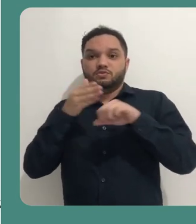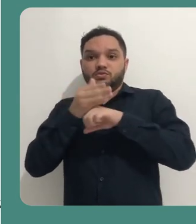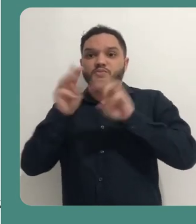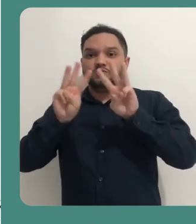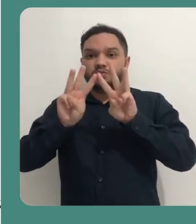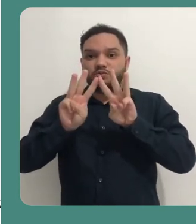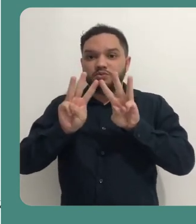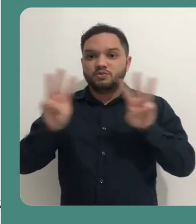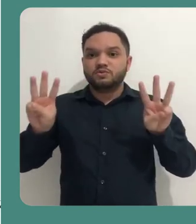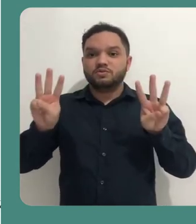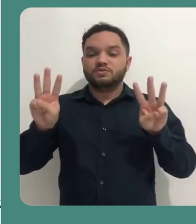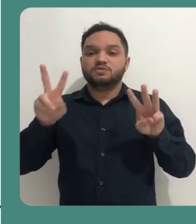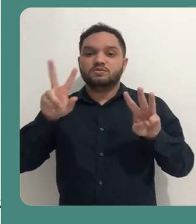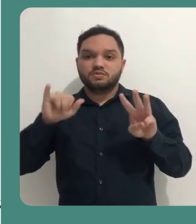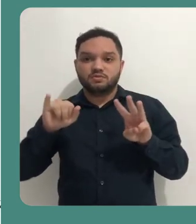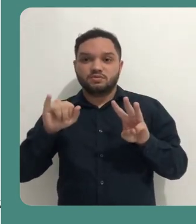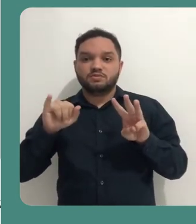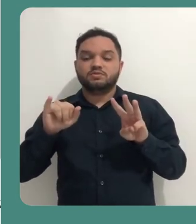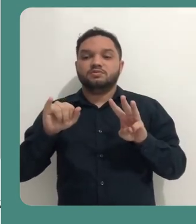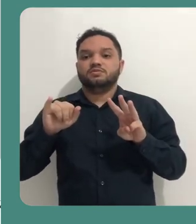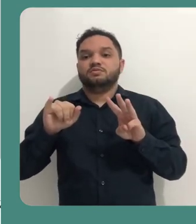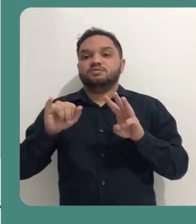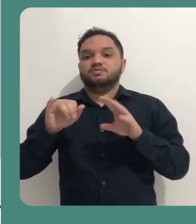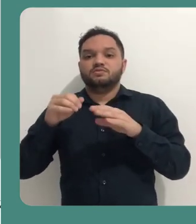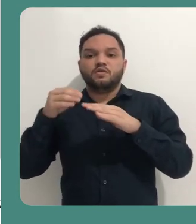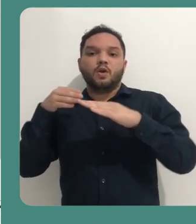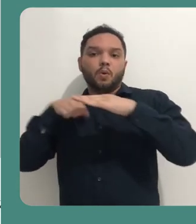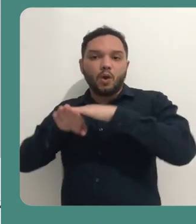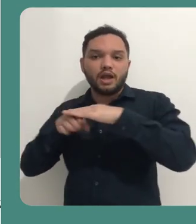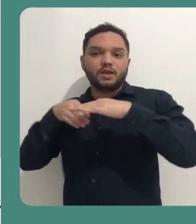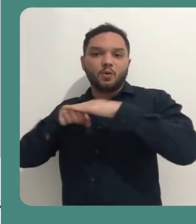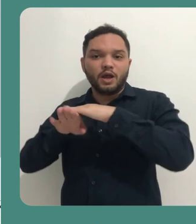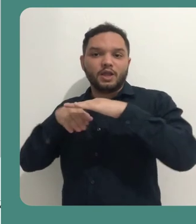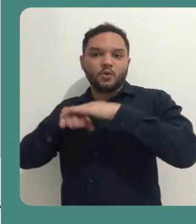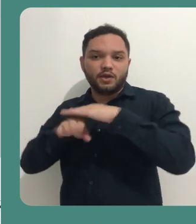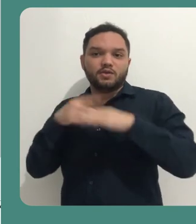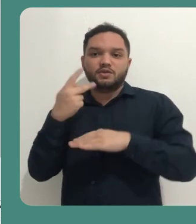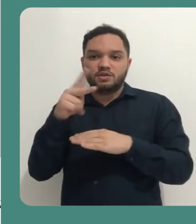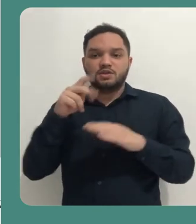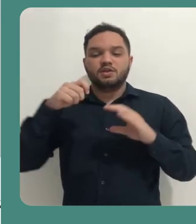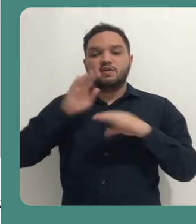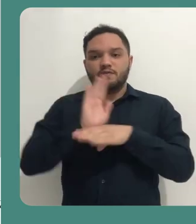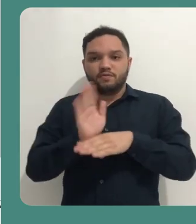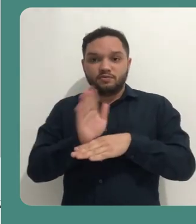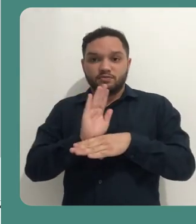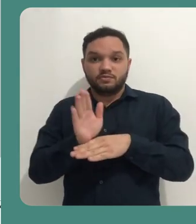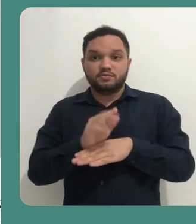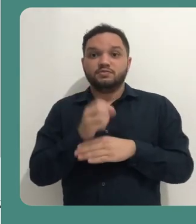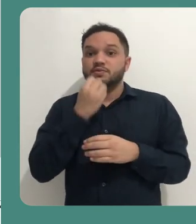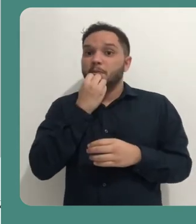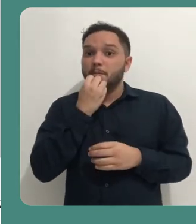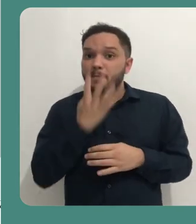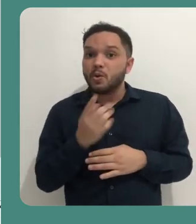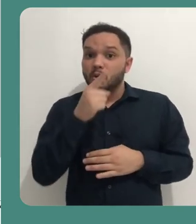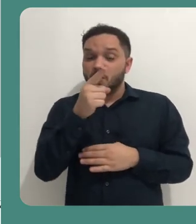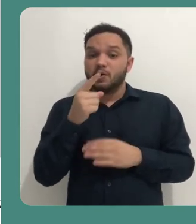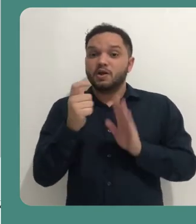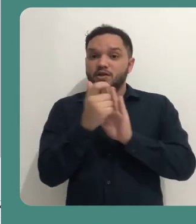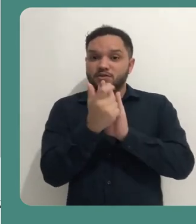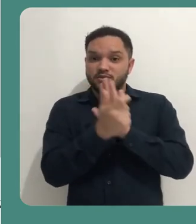onde ele vai fazer então todo o armazenamento dos vídeos que foram gravados. Então a grande vantagem do Loom é que ele vai salvar